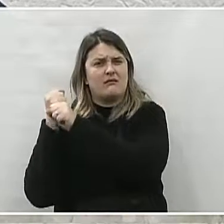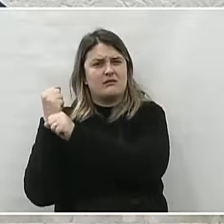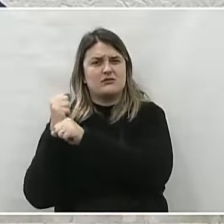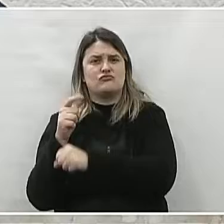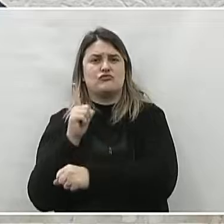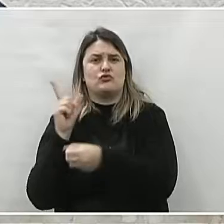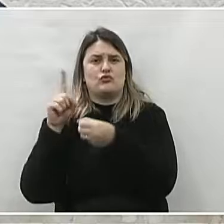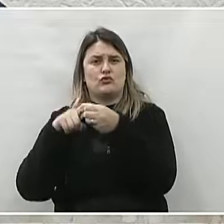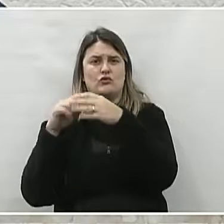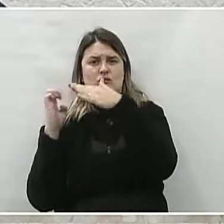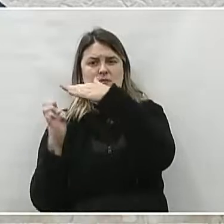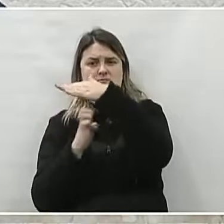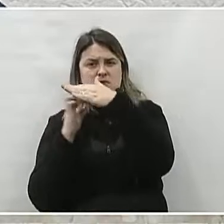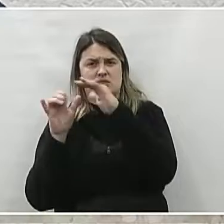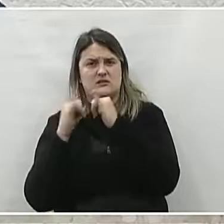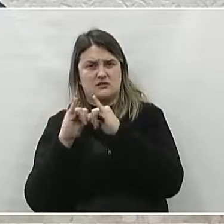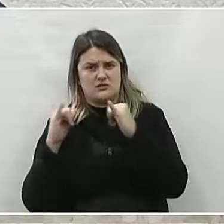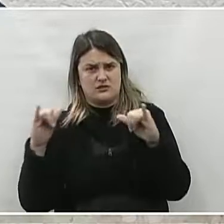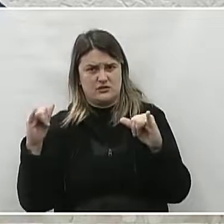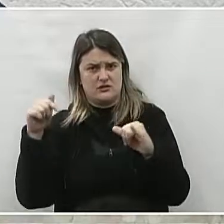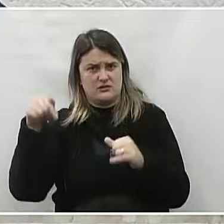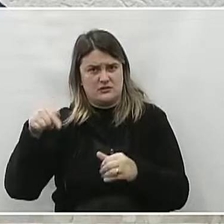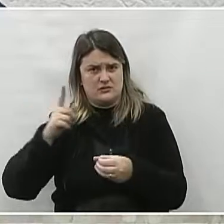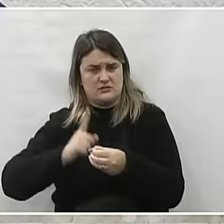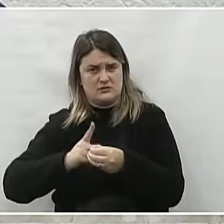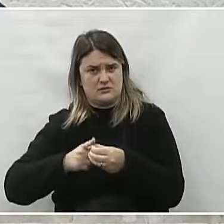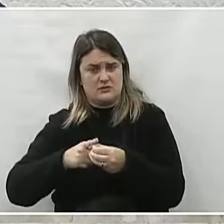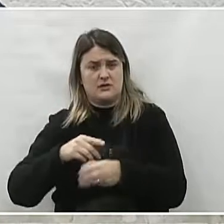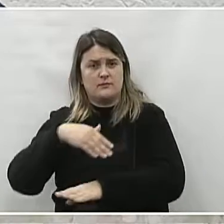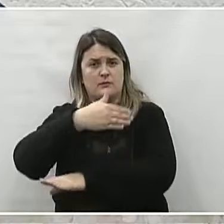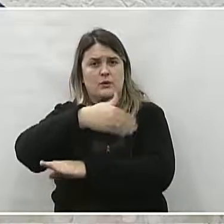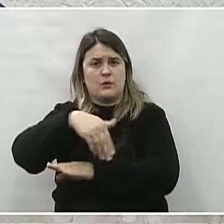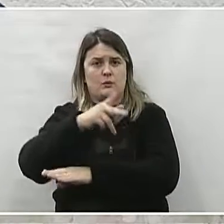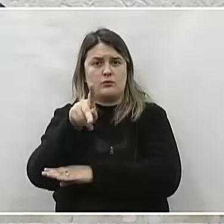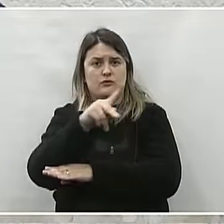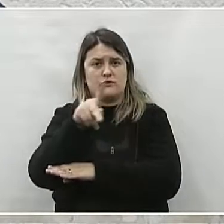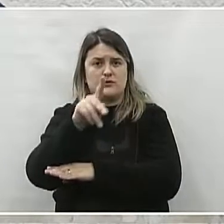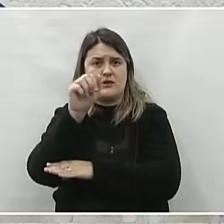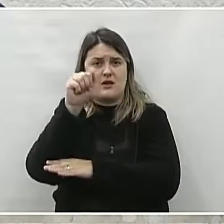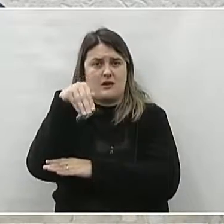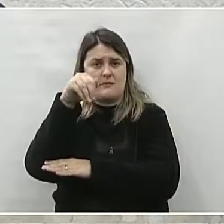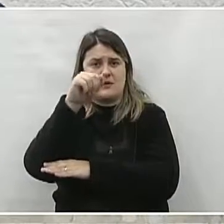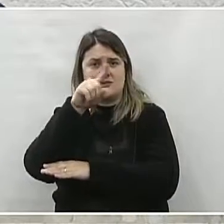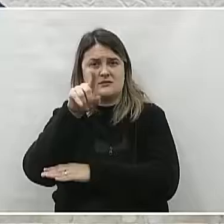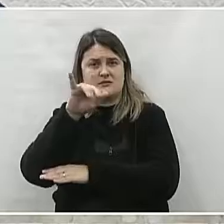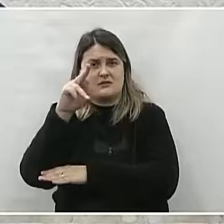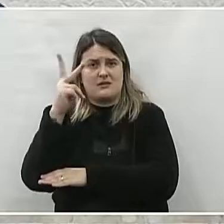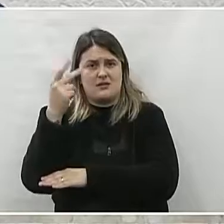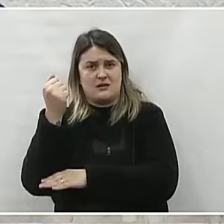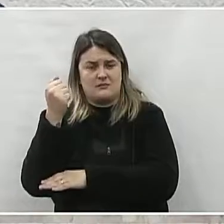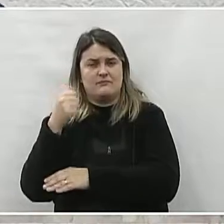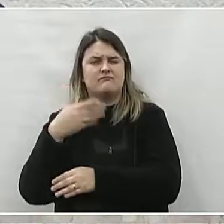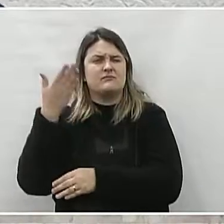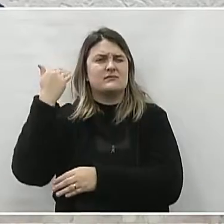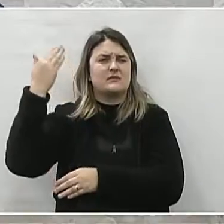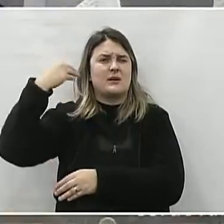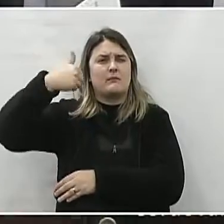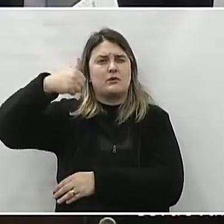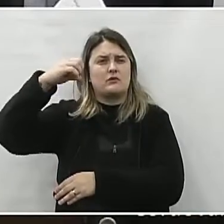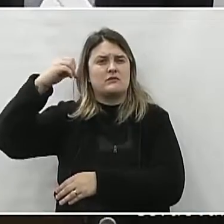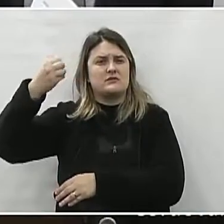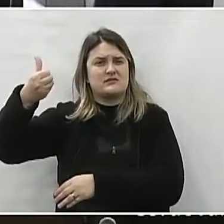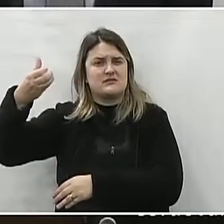empresa de autoelétrica em nossa cidade, localizada na rua Professora Amazília, desde a década de 60.